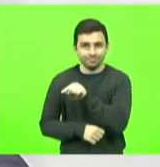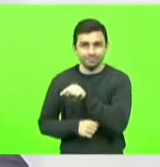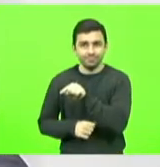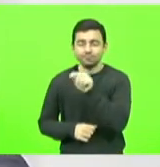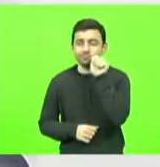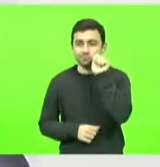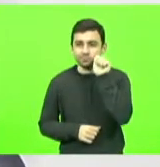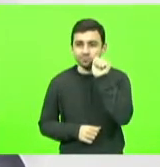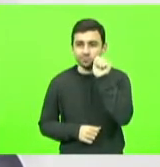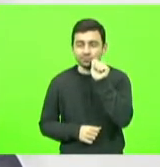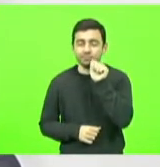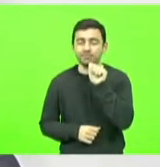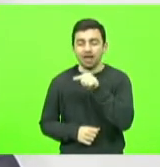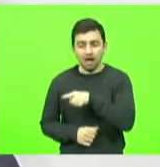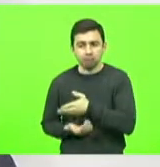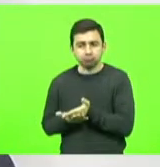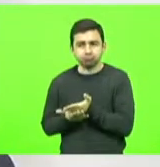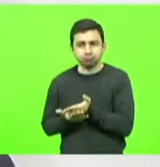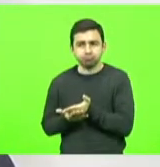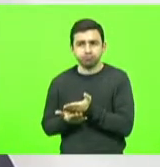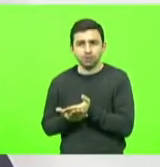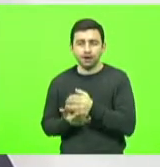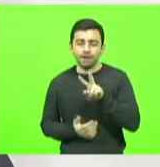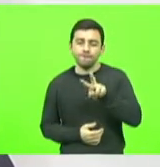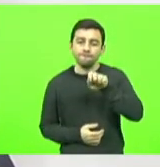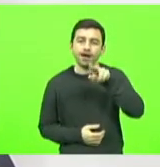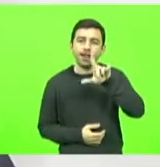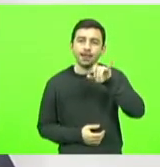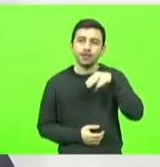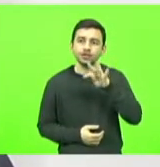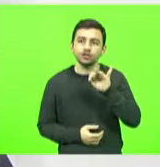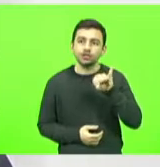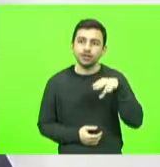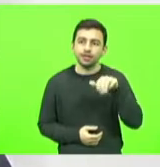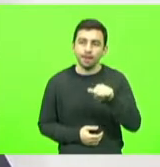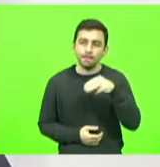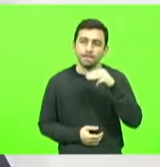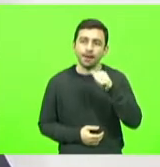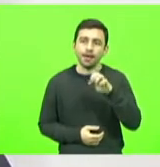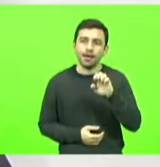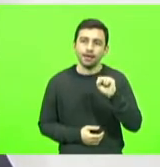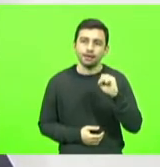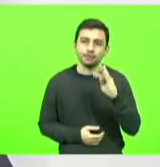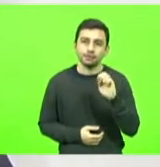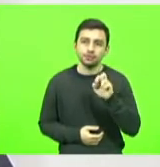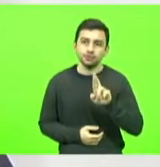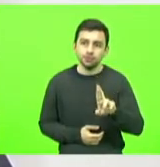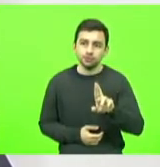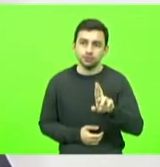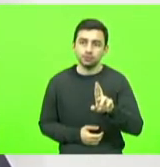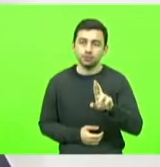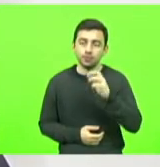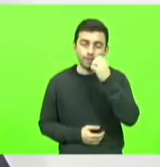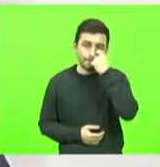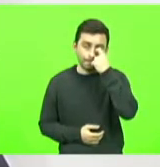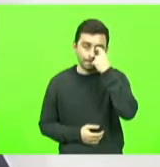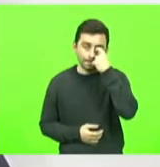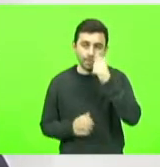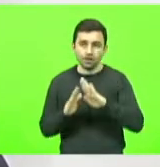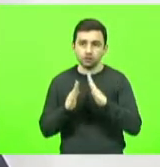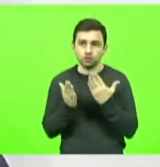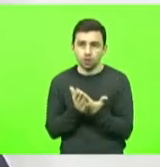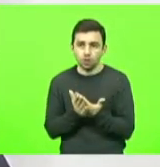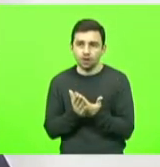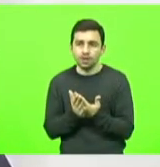ou seja, da estudante, Valentina Maester Morbida, da escola São